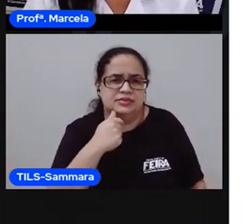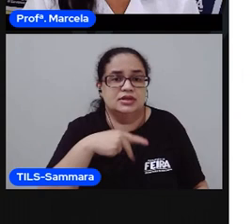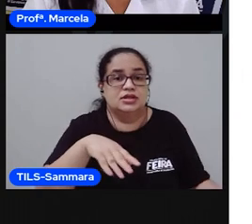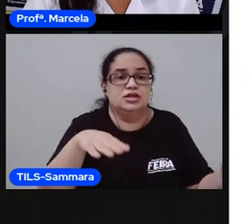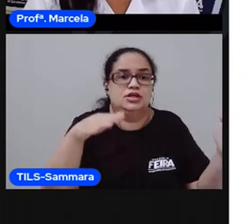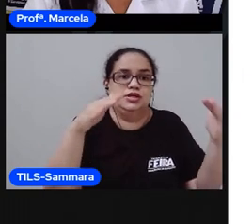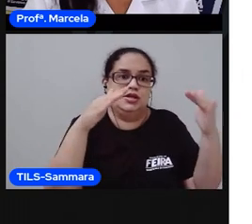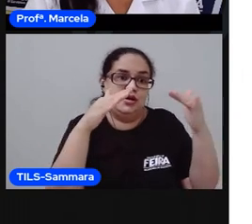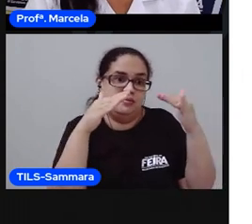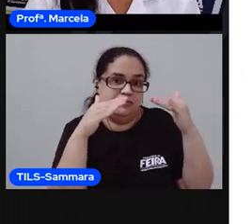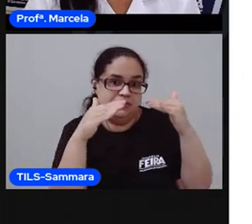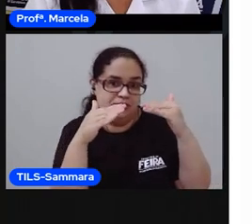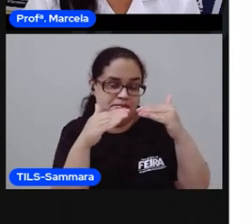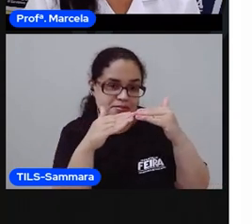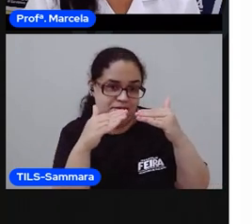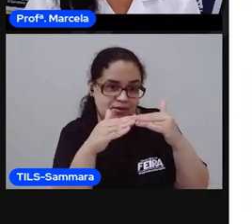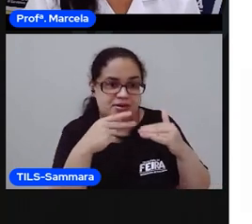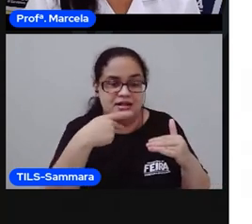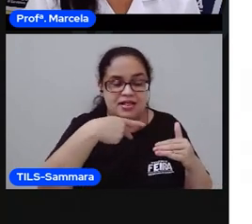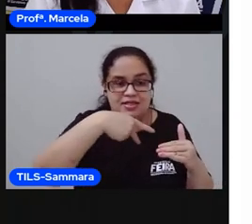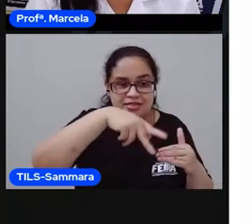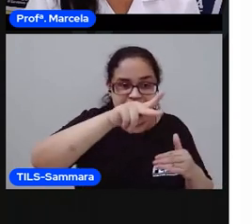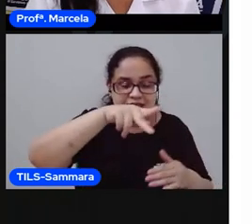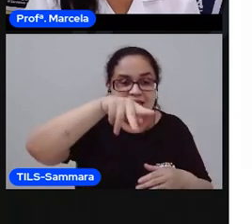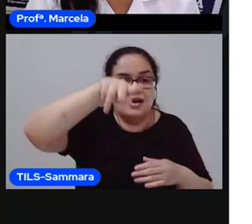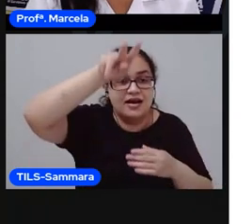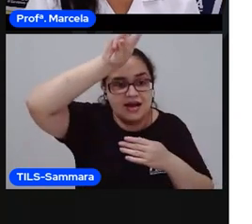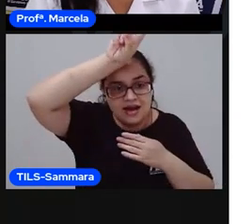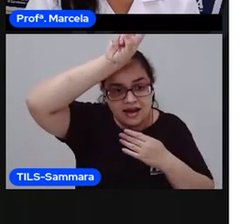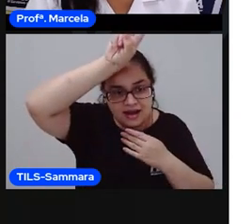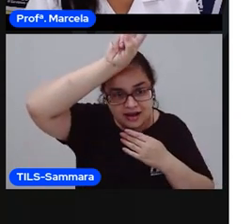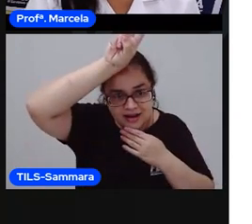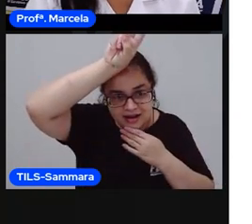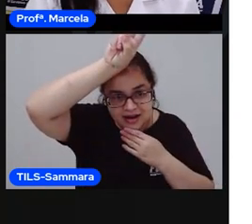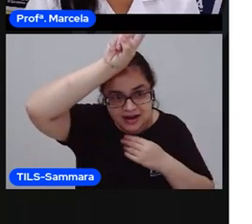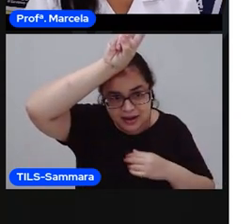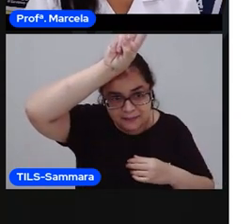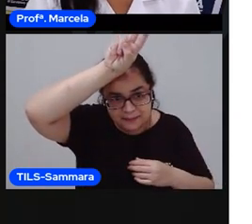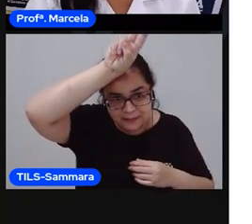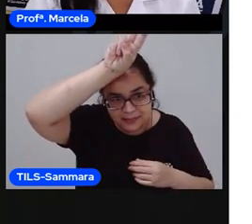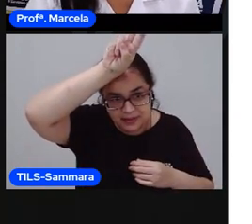Quem mora nela é